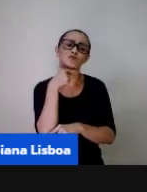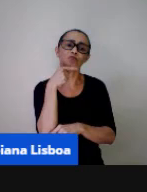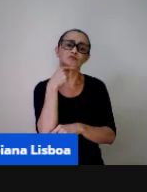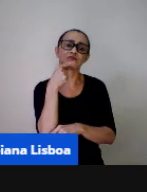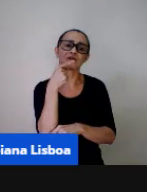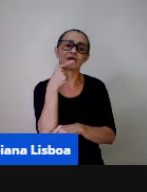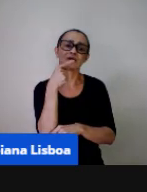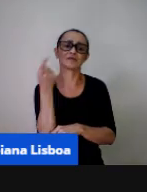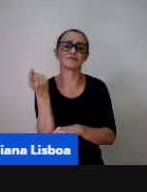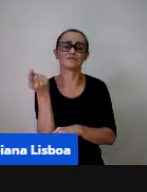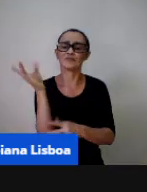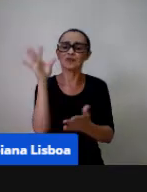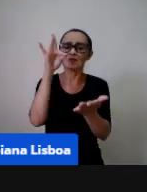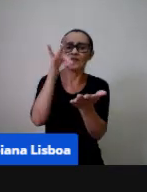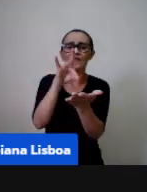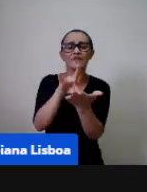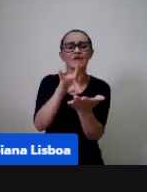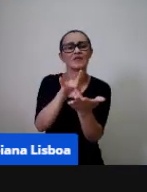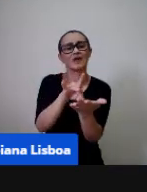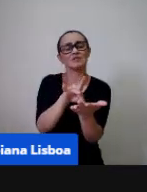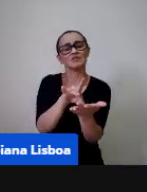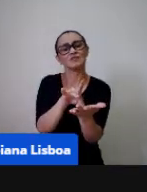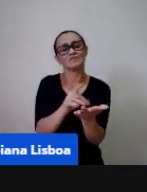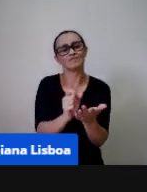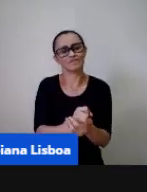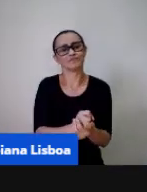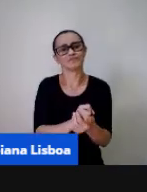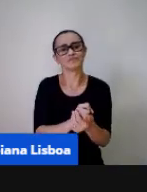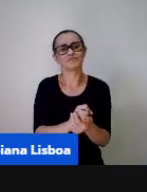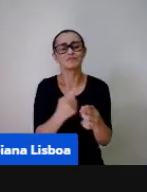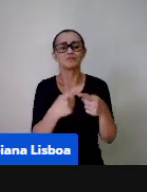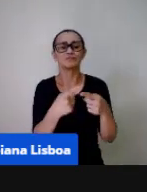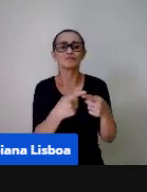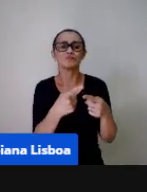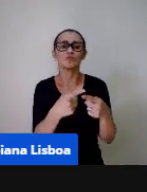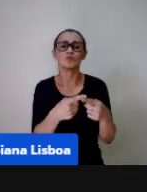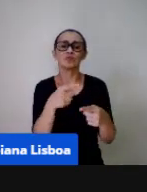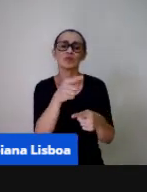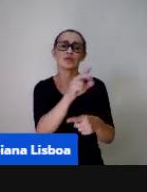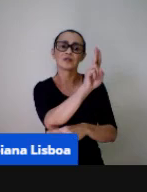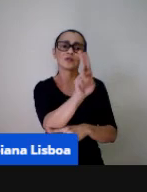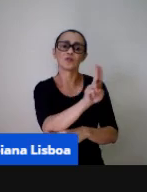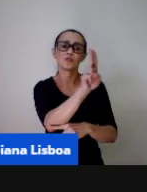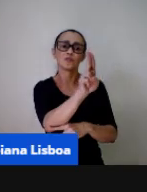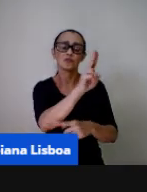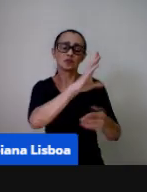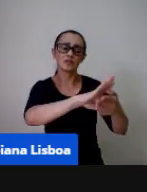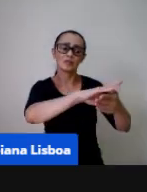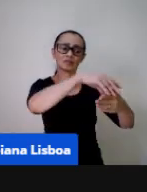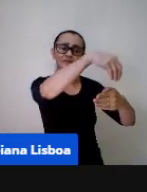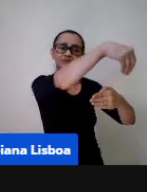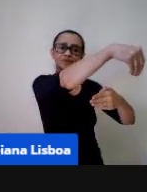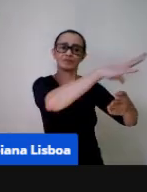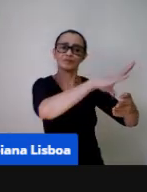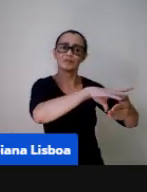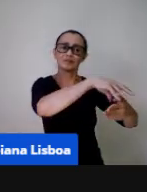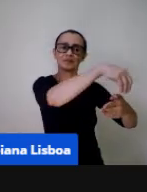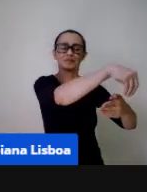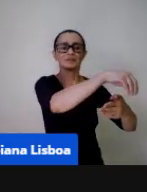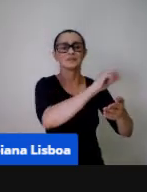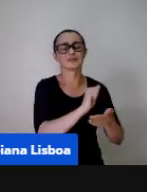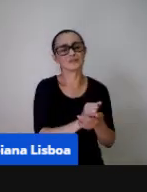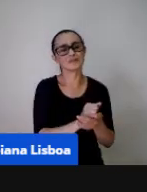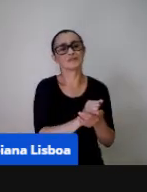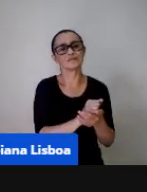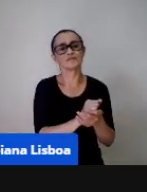o uso social para que que serve o calendário e ela não vai encontrar outro daquele em lugar nenhum né? ele não mostra